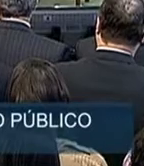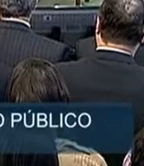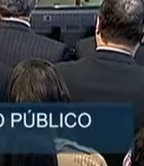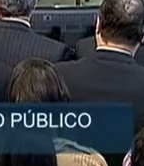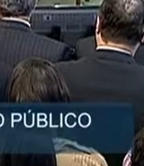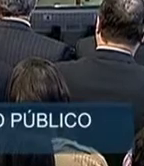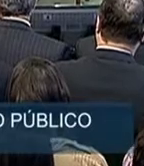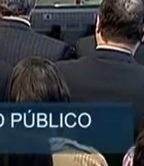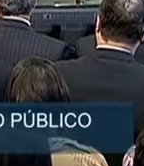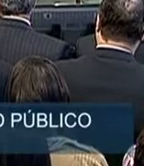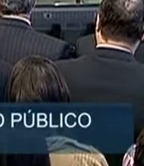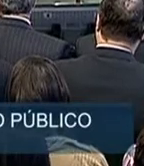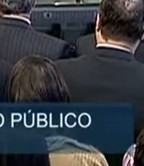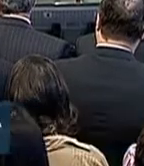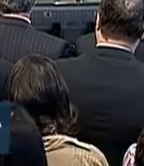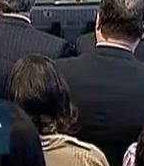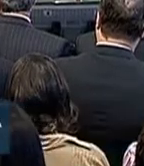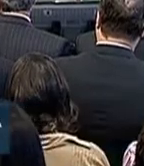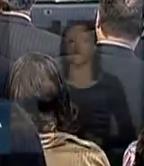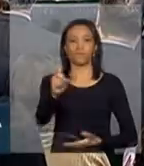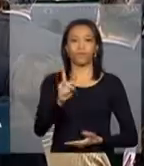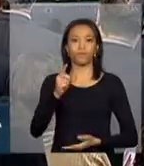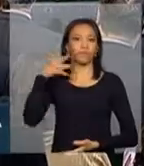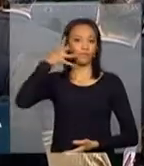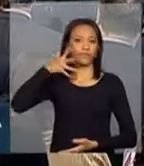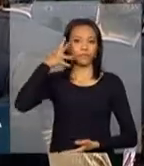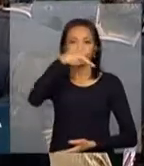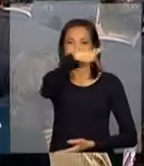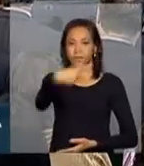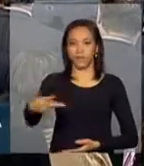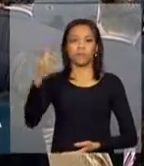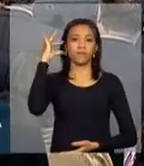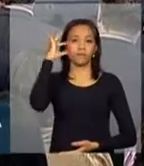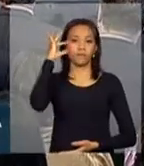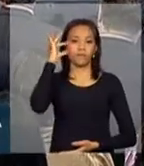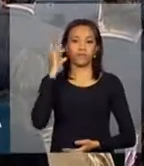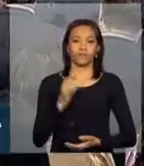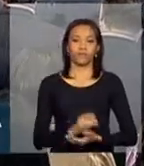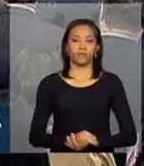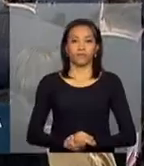com a palavra a senhora presidenta da República, Dilma Rousseff.